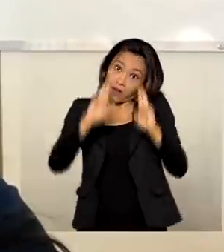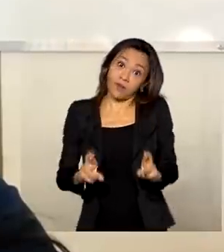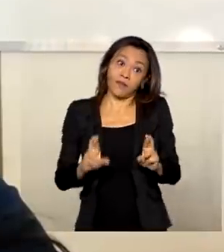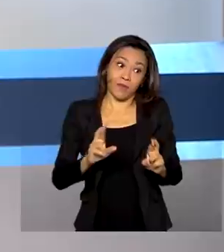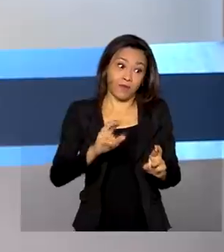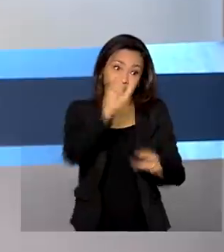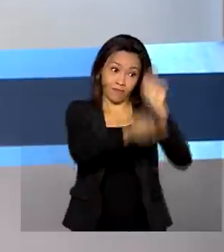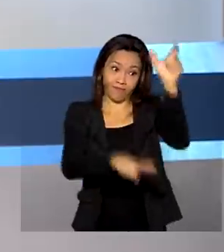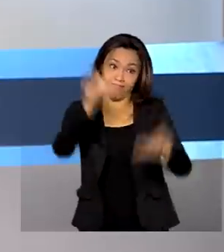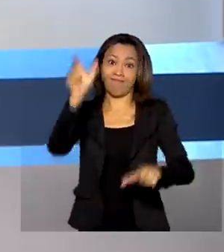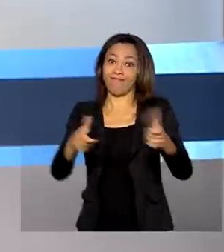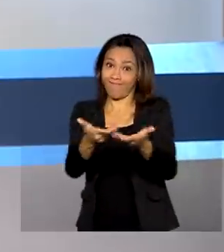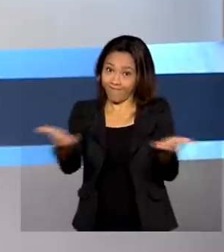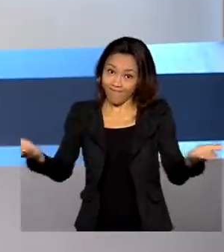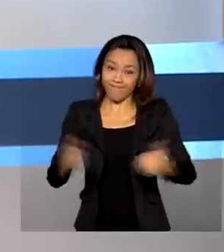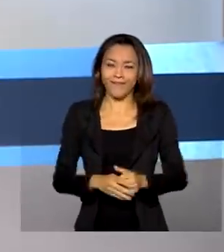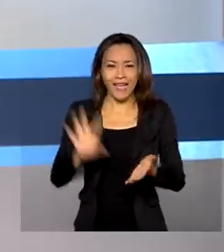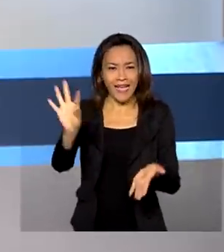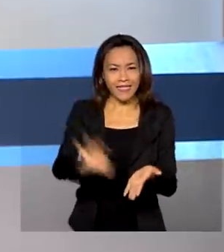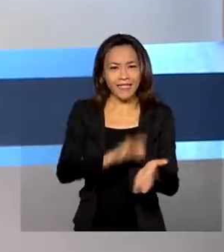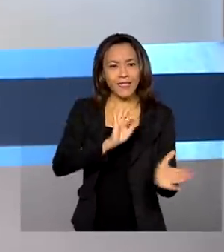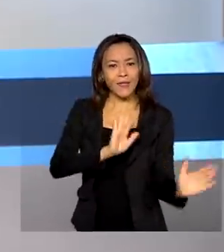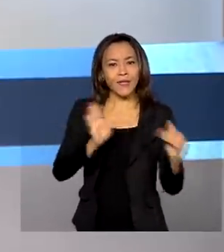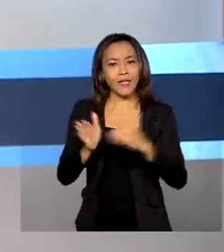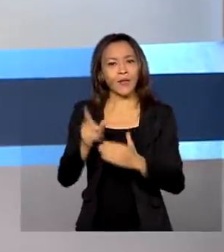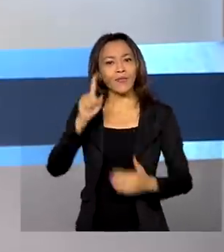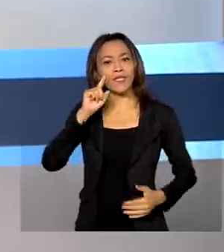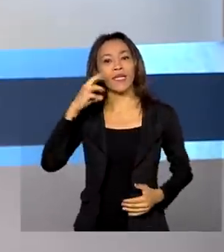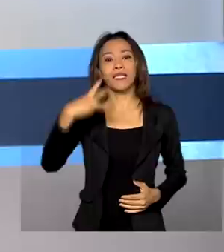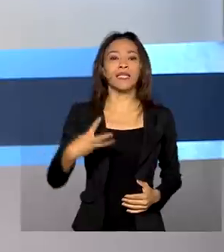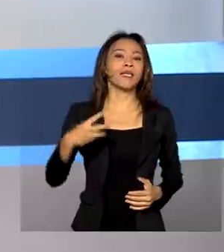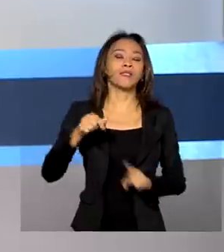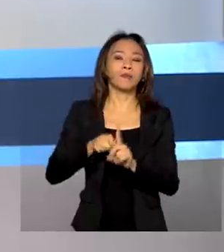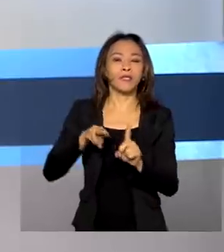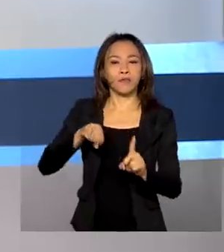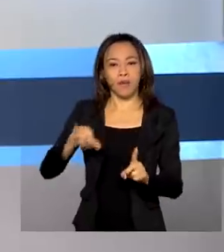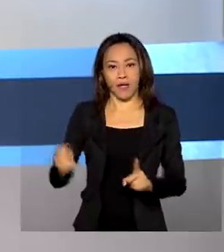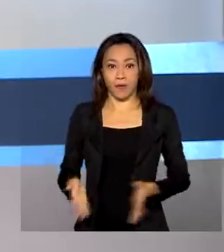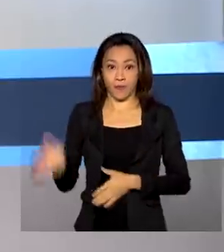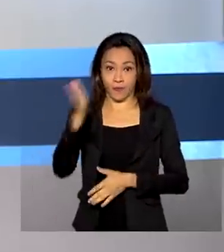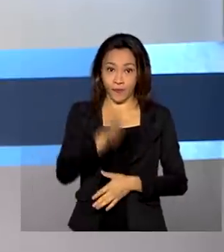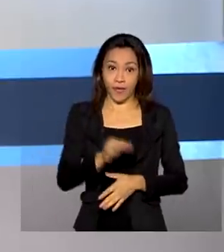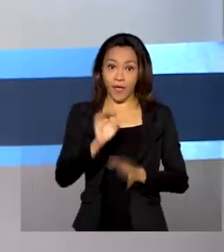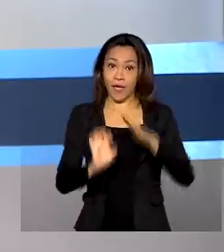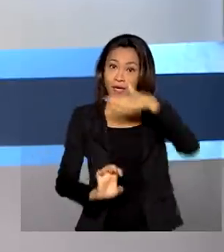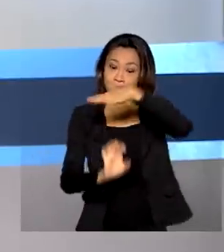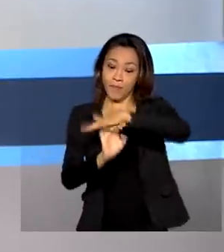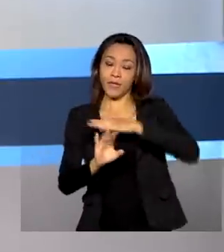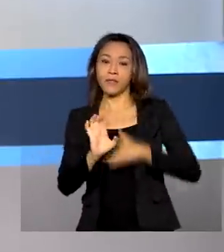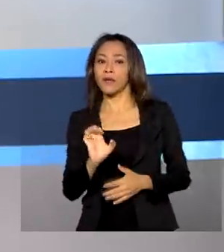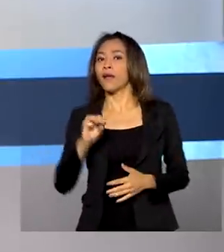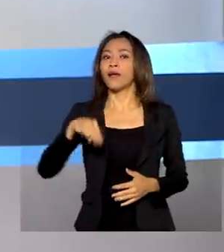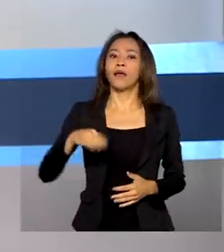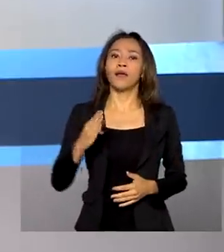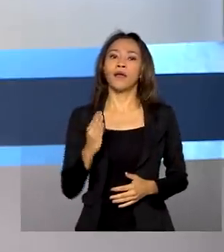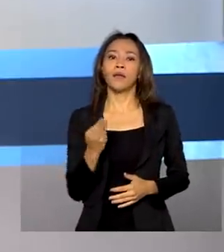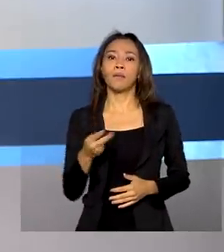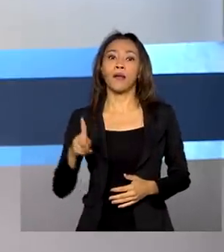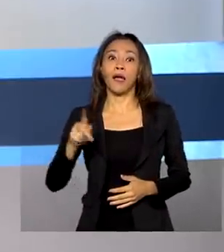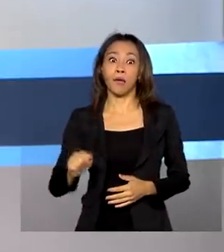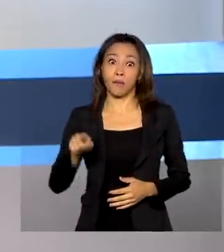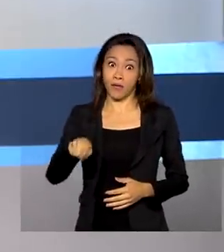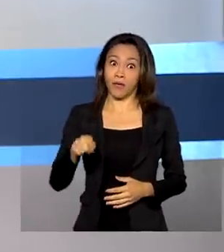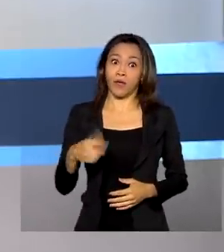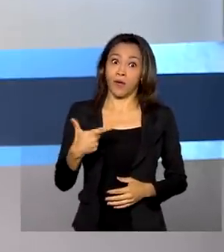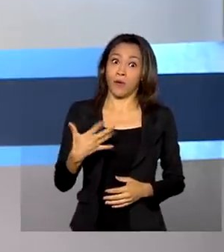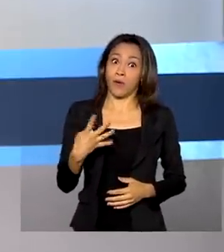brasileiros. As inscrições vão até 3 de maio. Olha, a Embrapa completou 48 anos e registrou em 2020 lucro